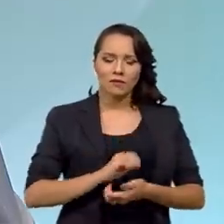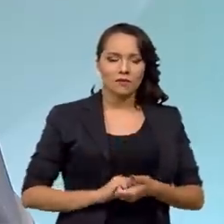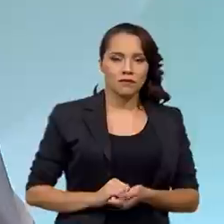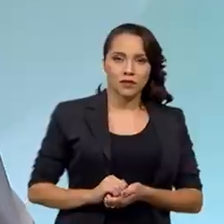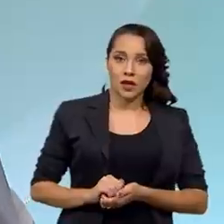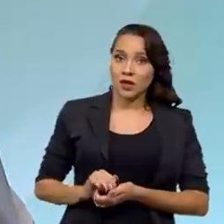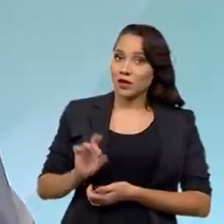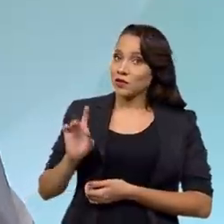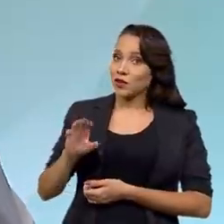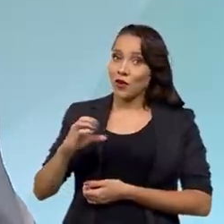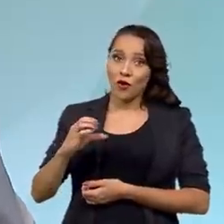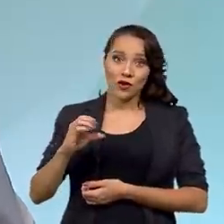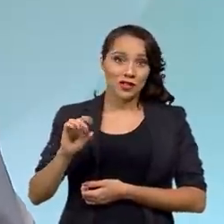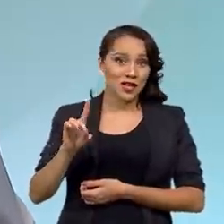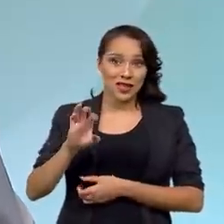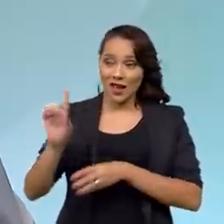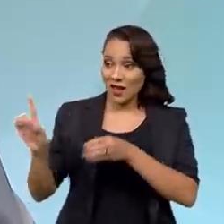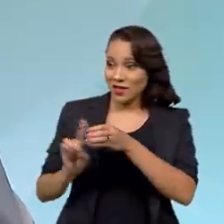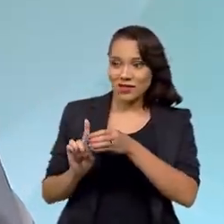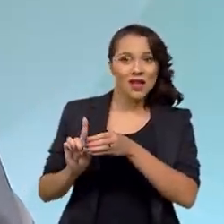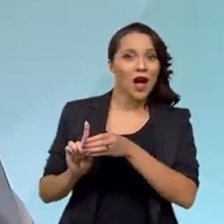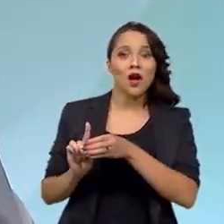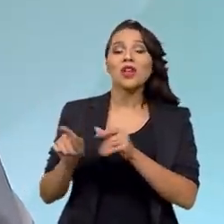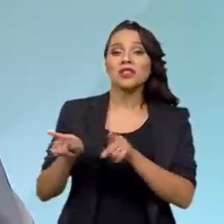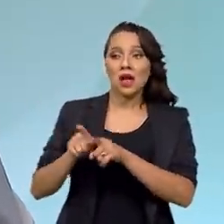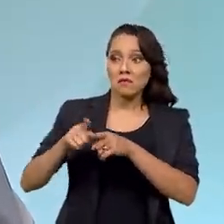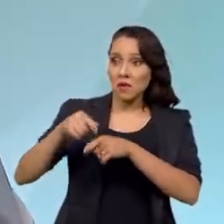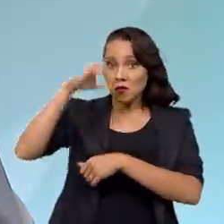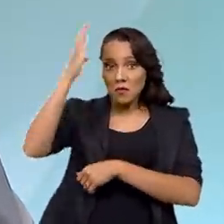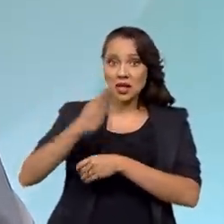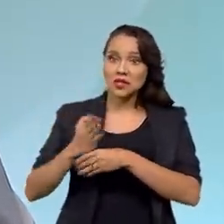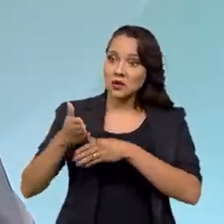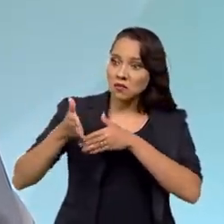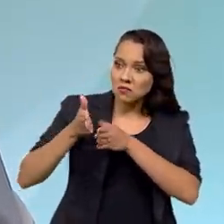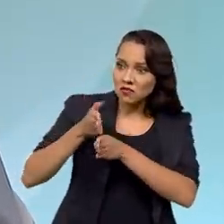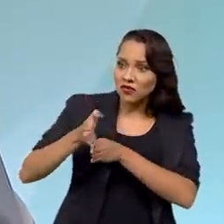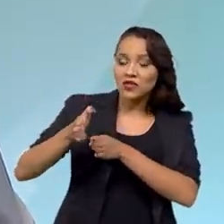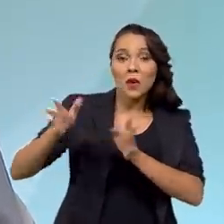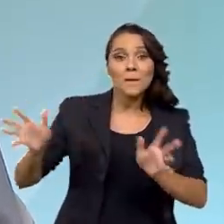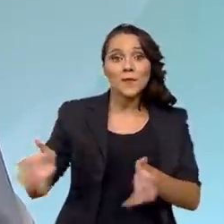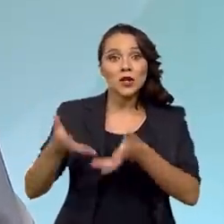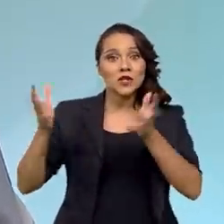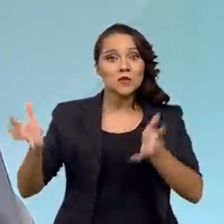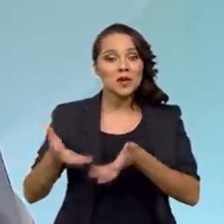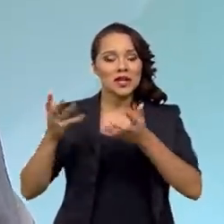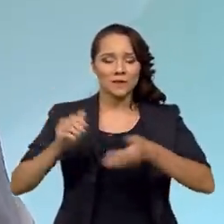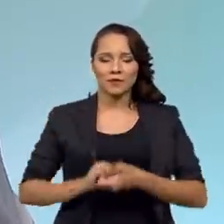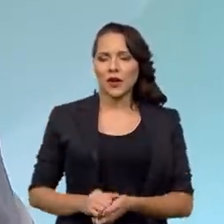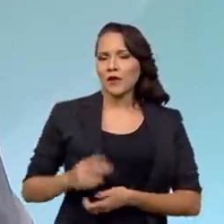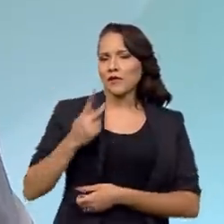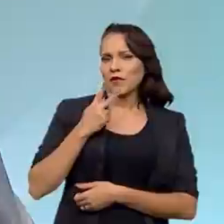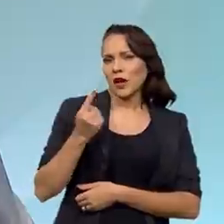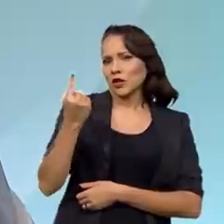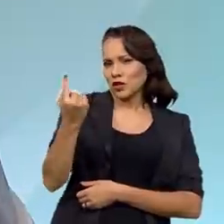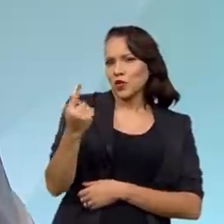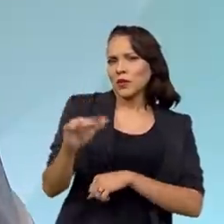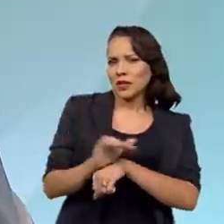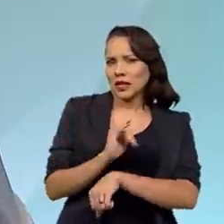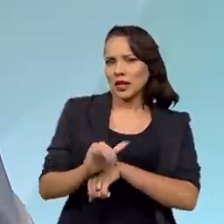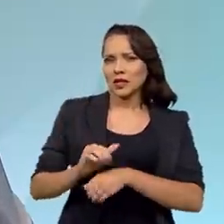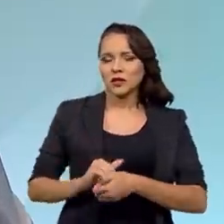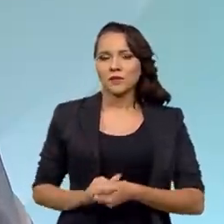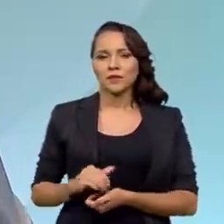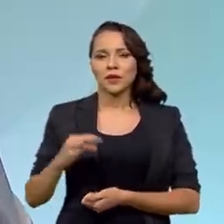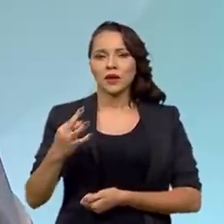só a OCDE, está pavimentando o caminho do Brasil no caminho da prosperidade. Deixa eu falar de uma única medida, chamada